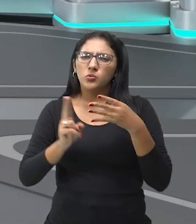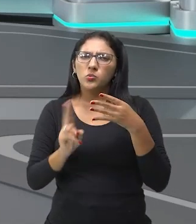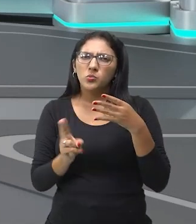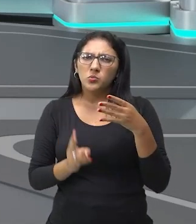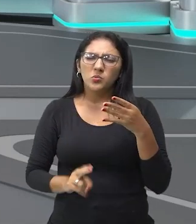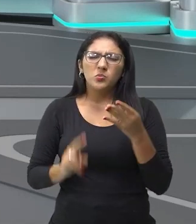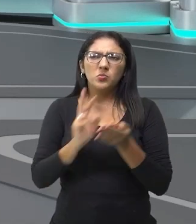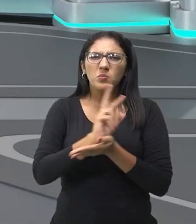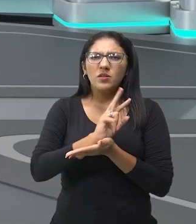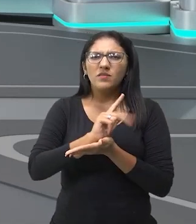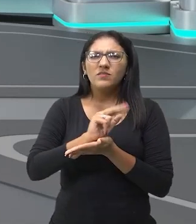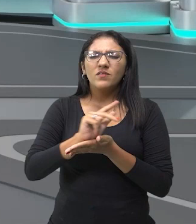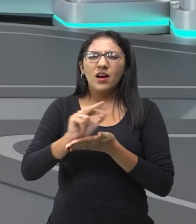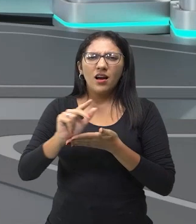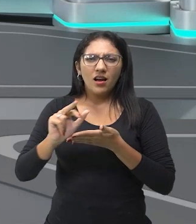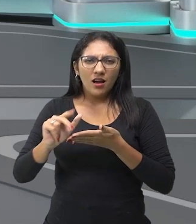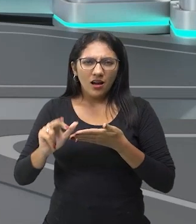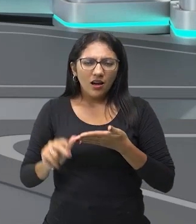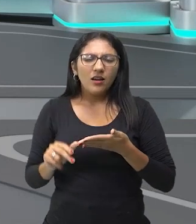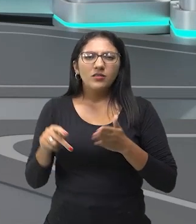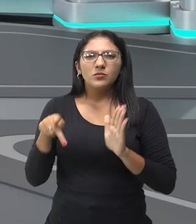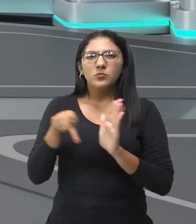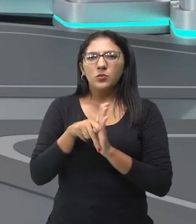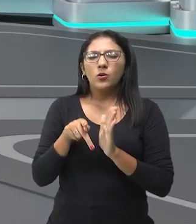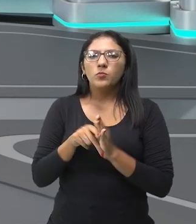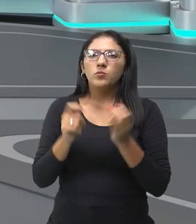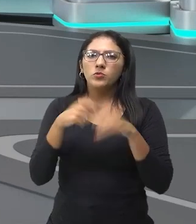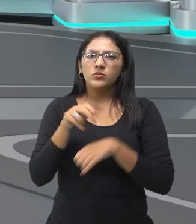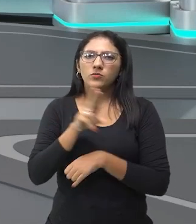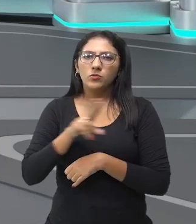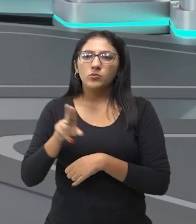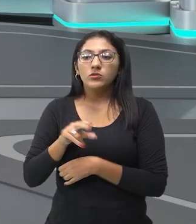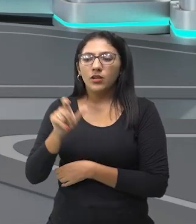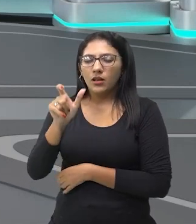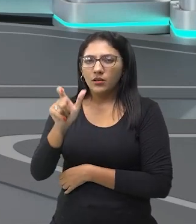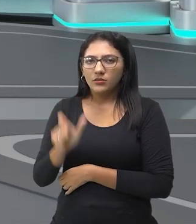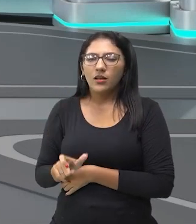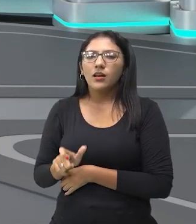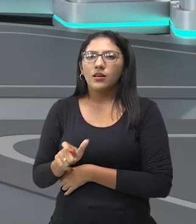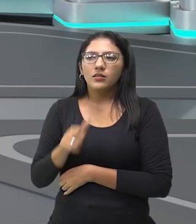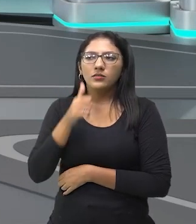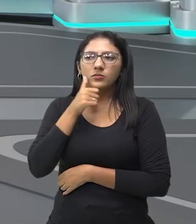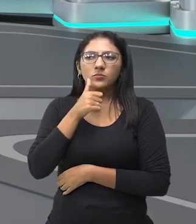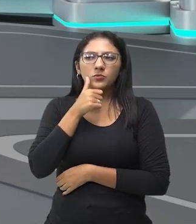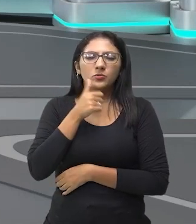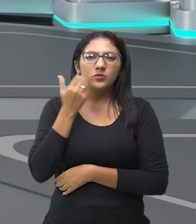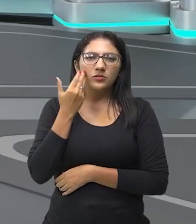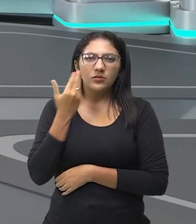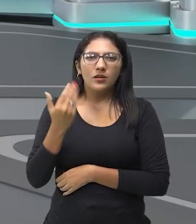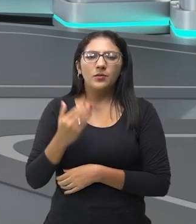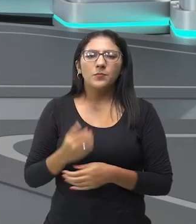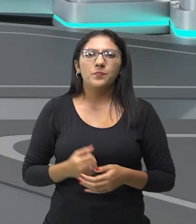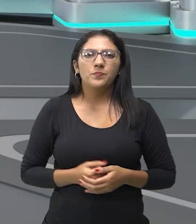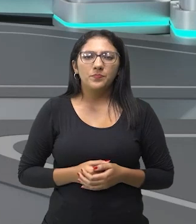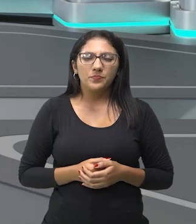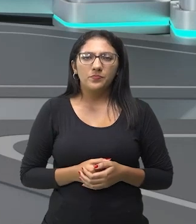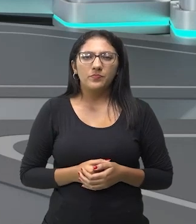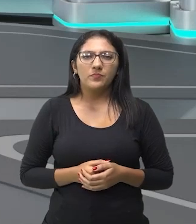Esmeraldina, Diamantina, Pasquela, Ricciolina, Carolina,